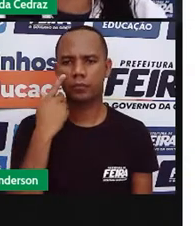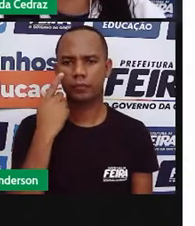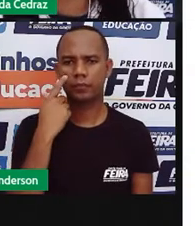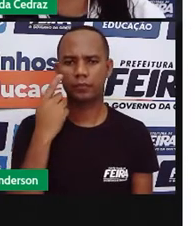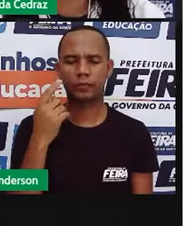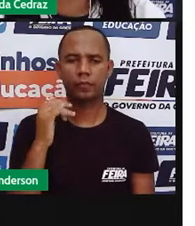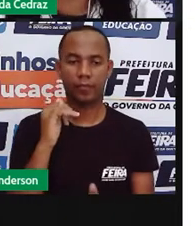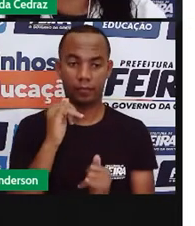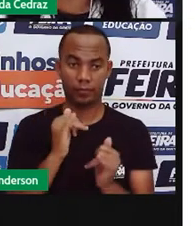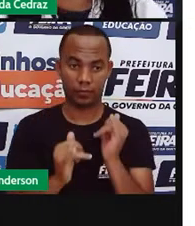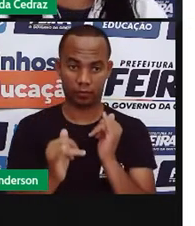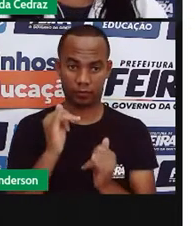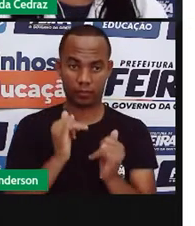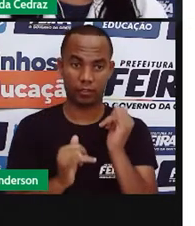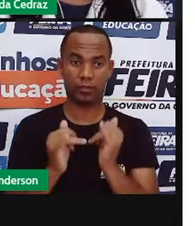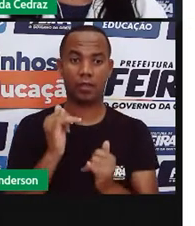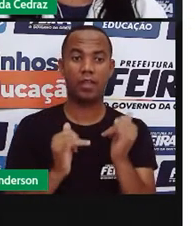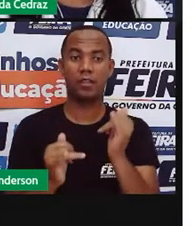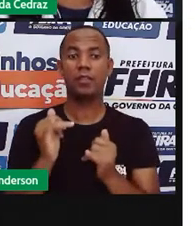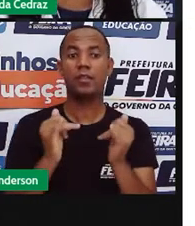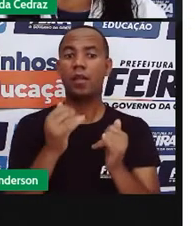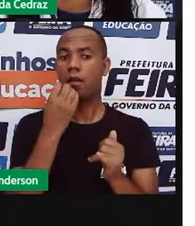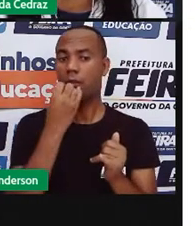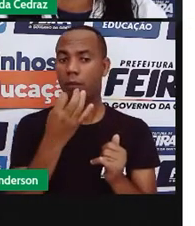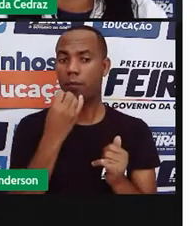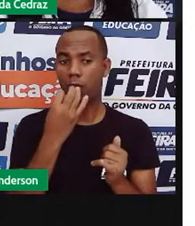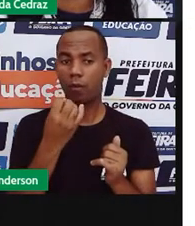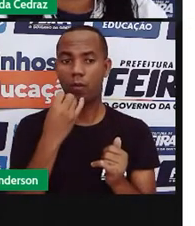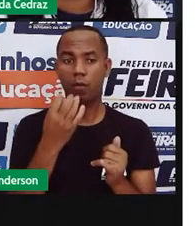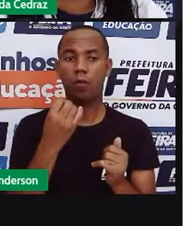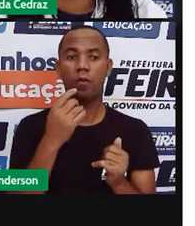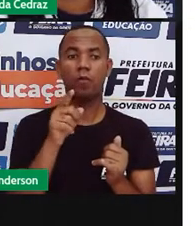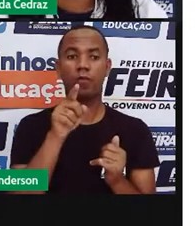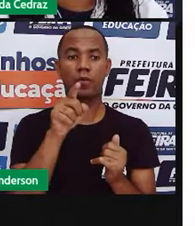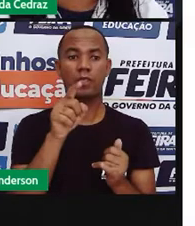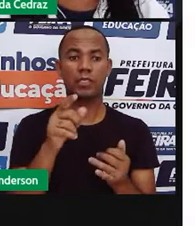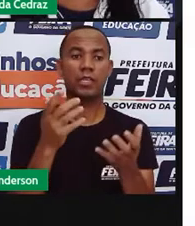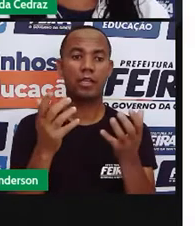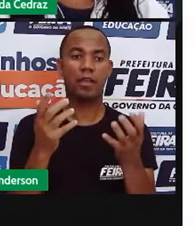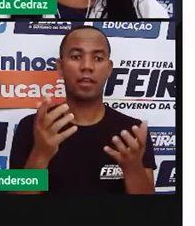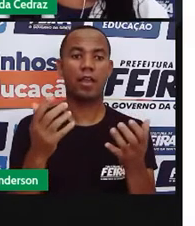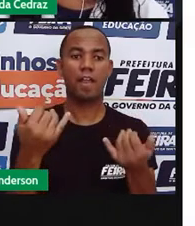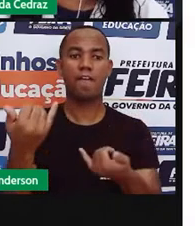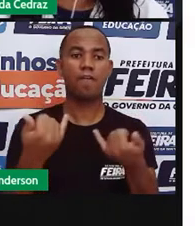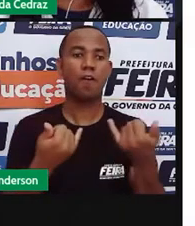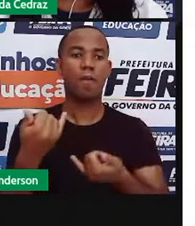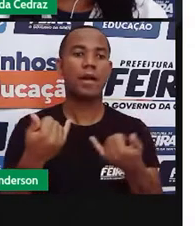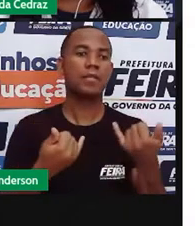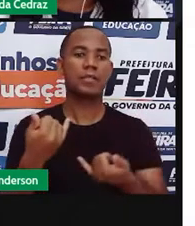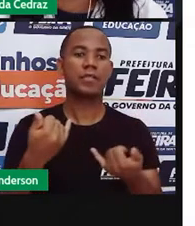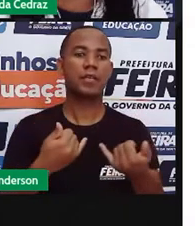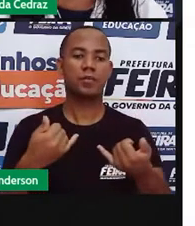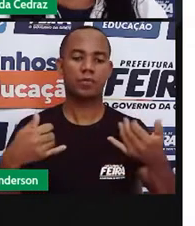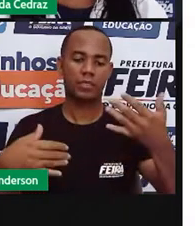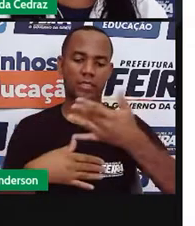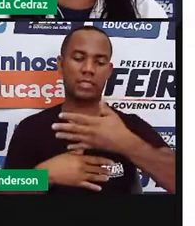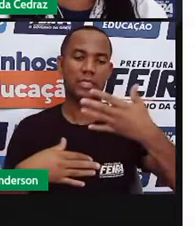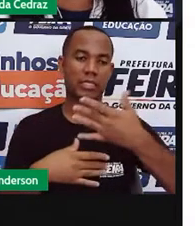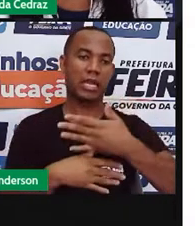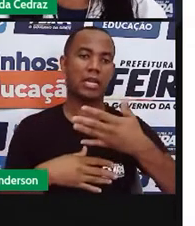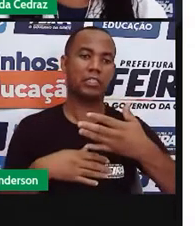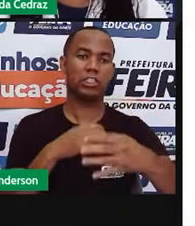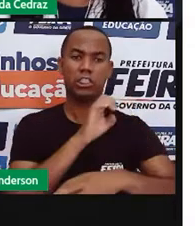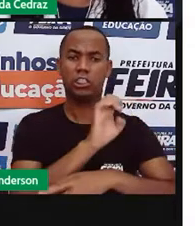internet é uma ótima opção para quem quer ficar bem informado sobre o que acontece na cidade, no